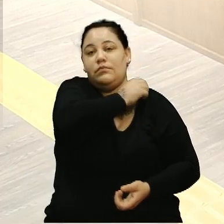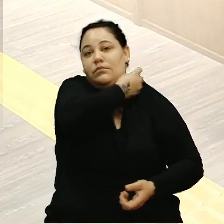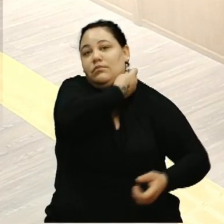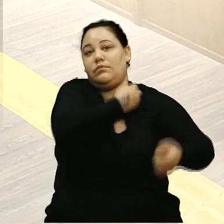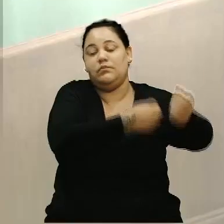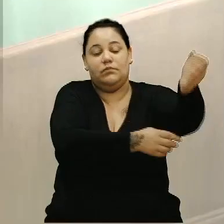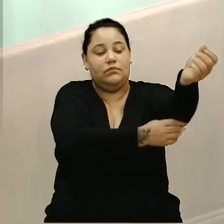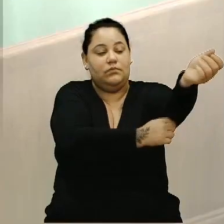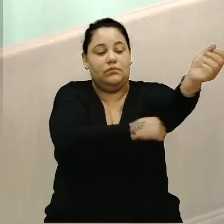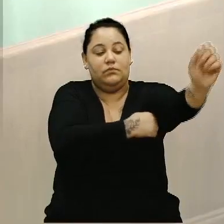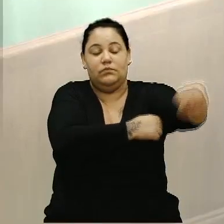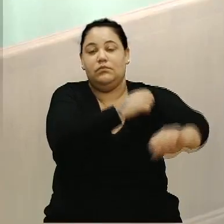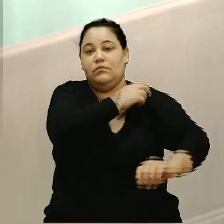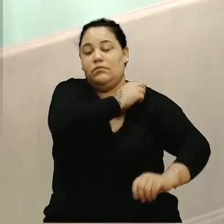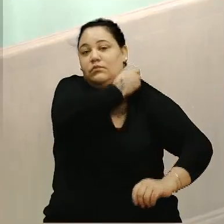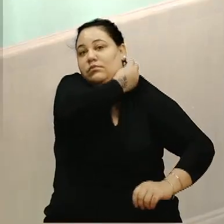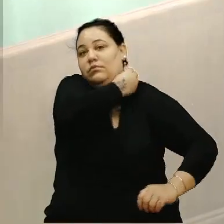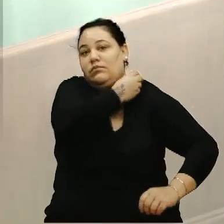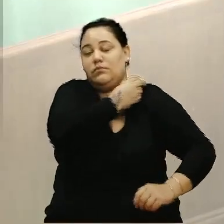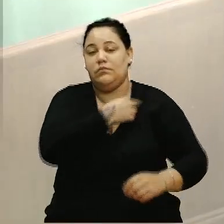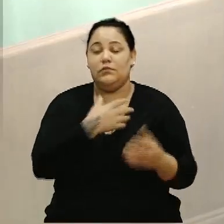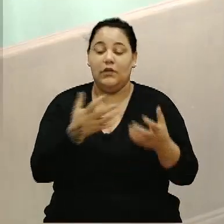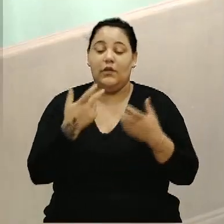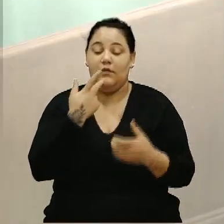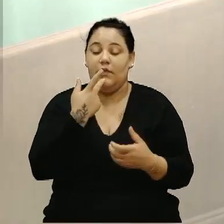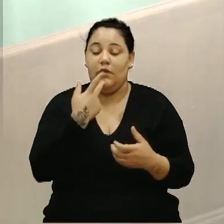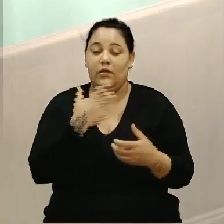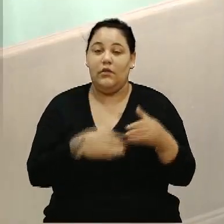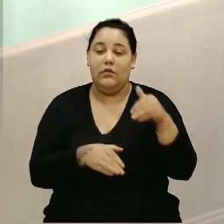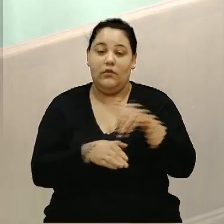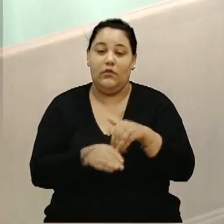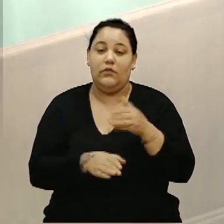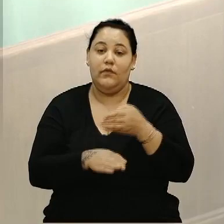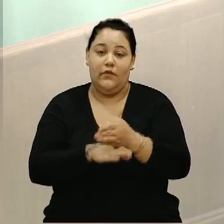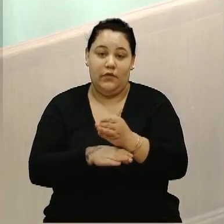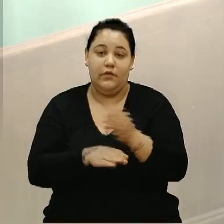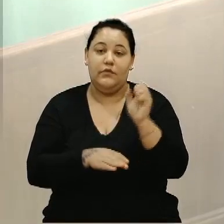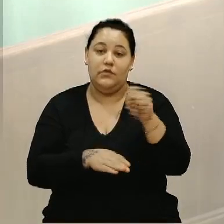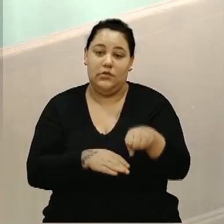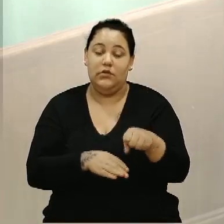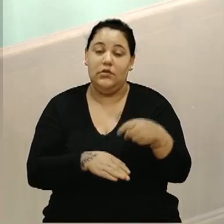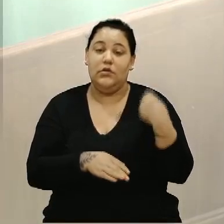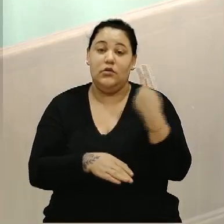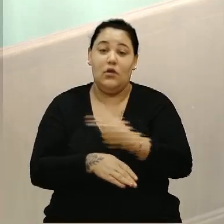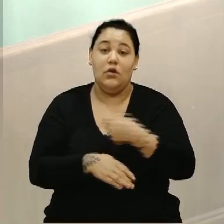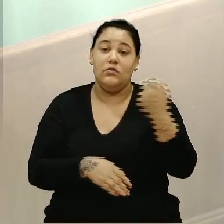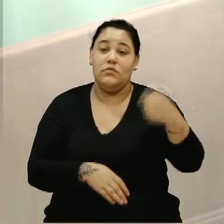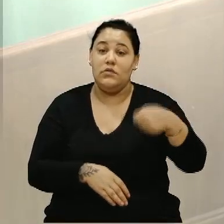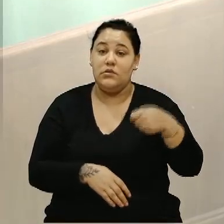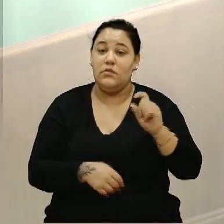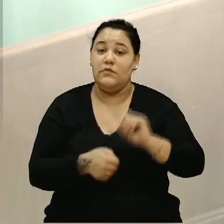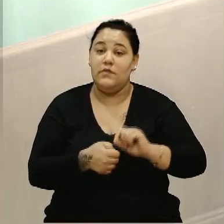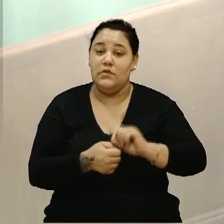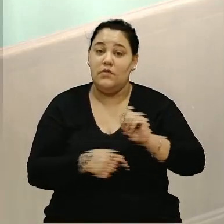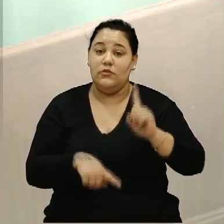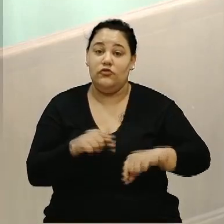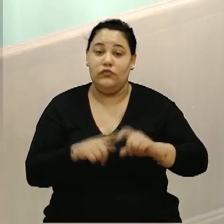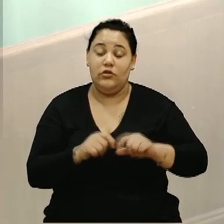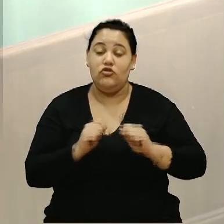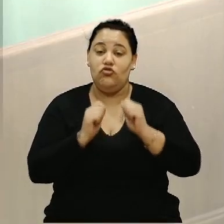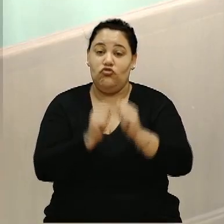quero dizer que voto favorável e nós precisamos de uma força-tarefa da sociedade,